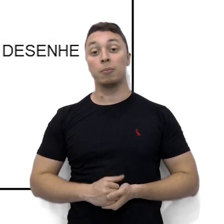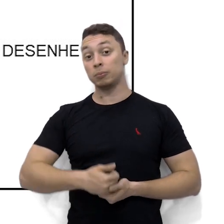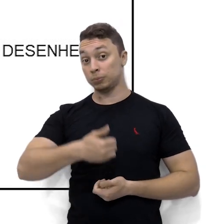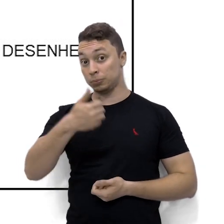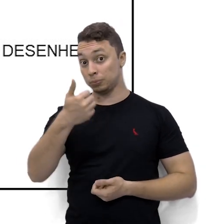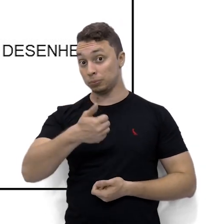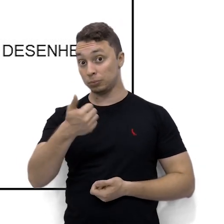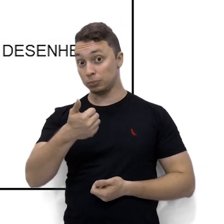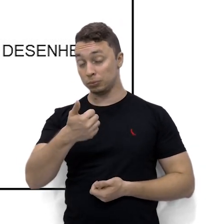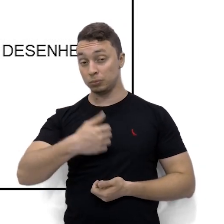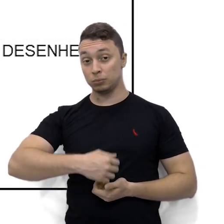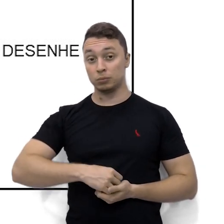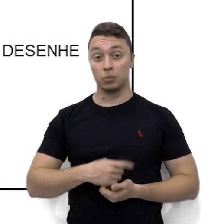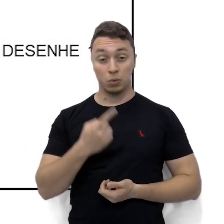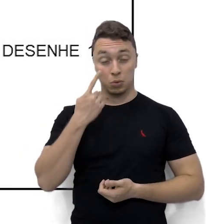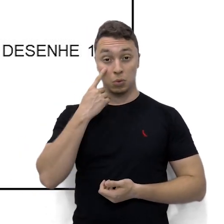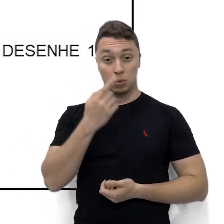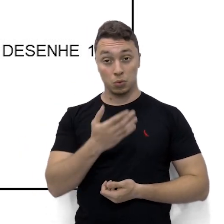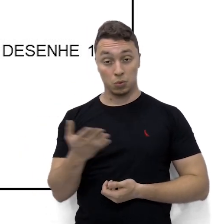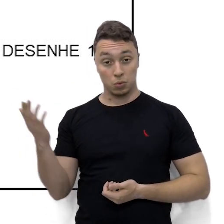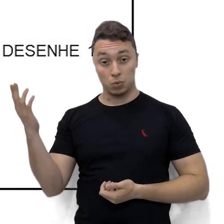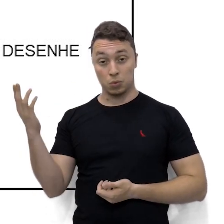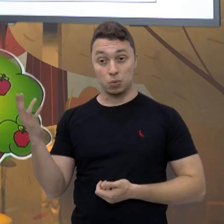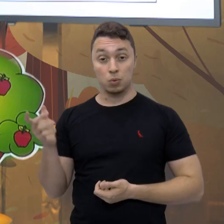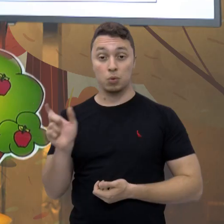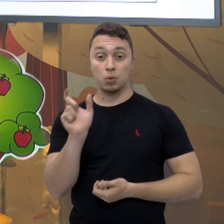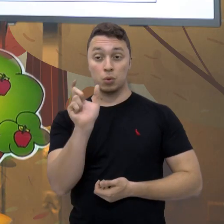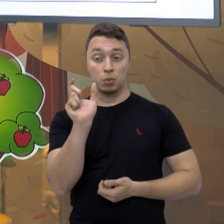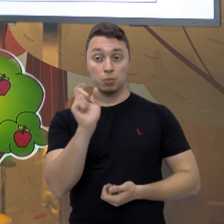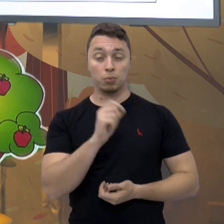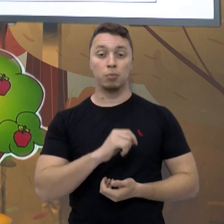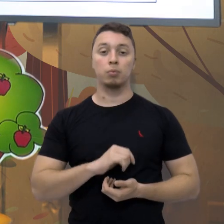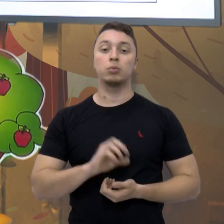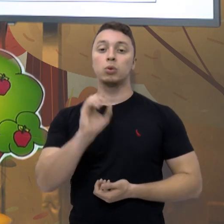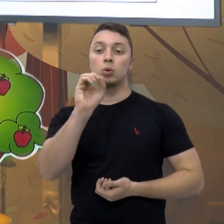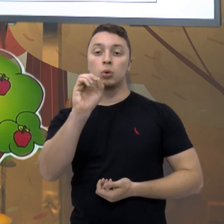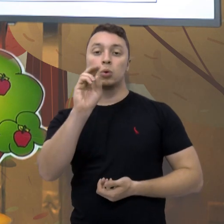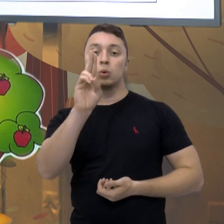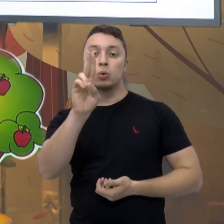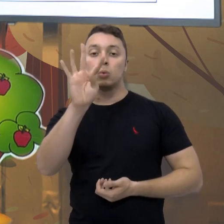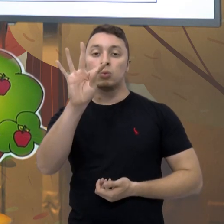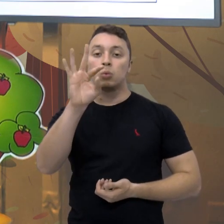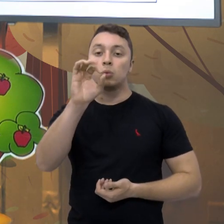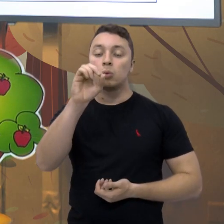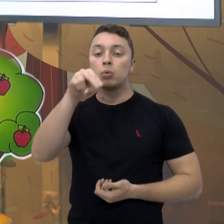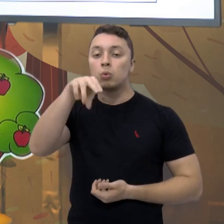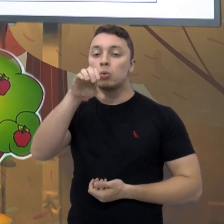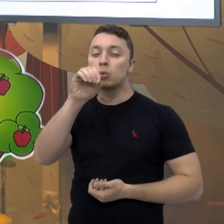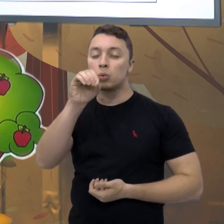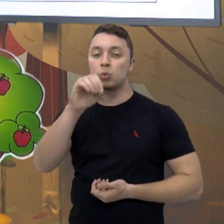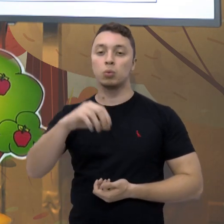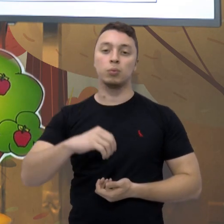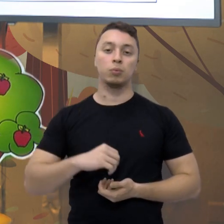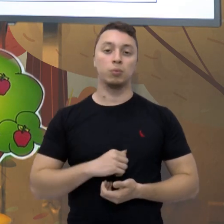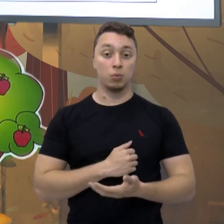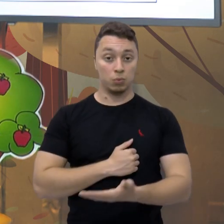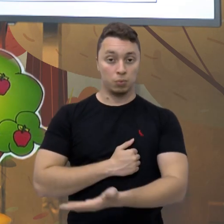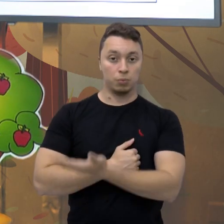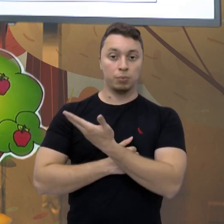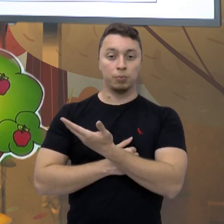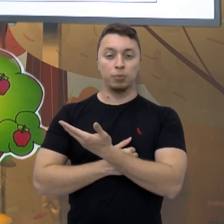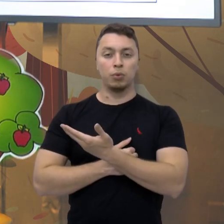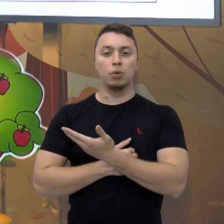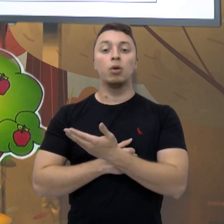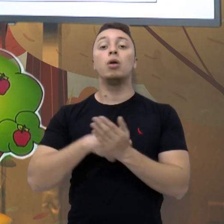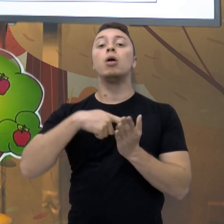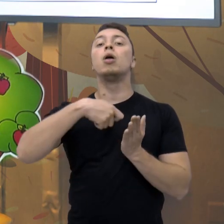Primeiro, observe a palavra outono. Dá uma olhadinha aí na palavra outono. E aí o que você vai